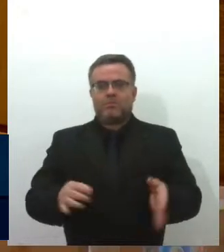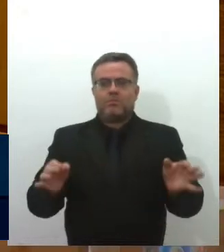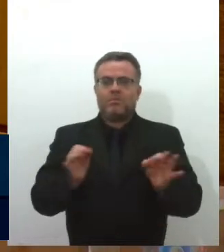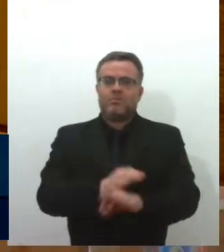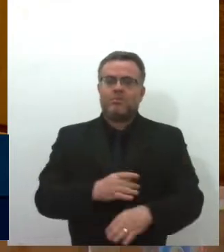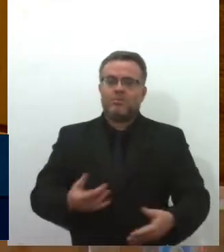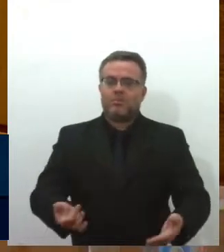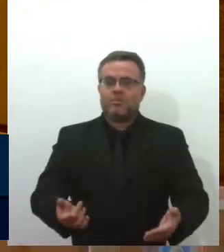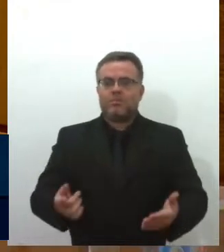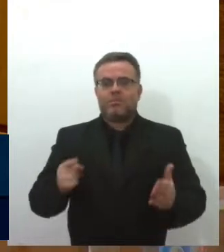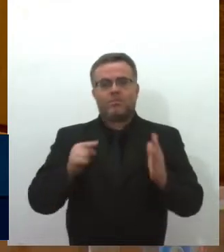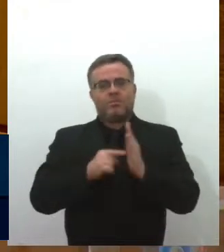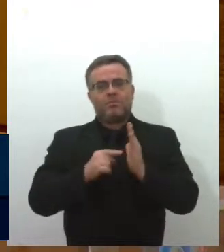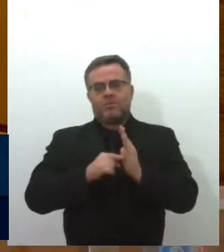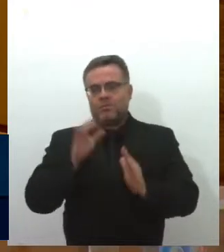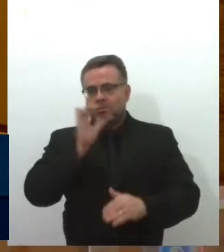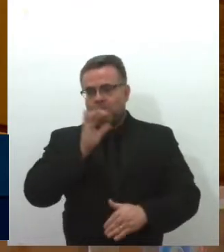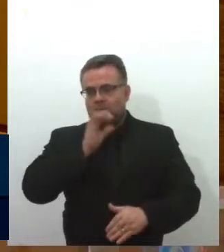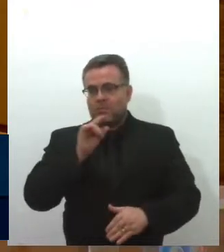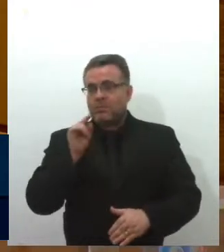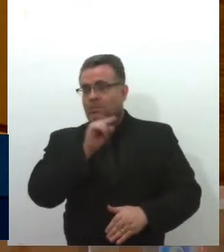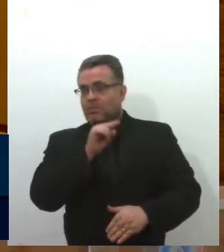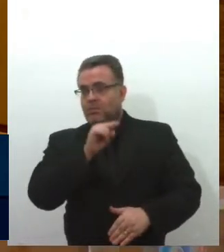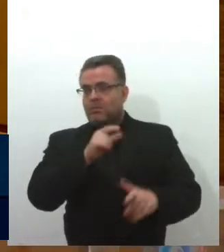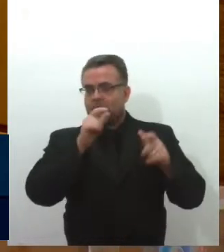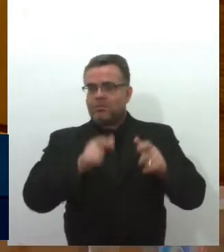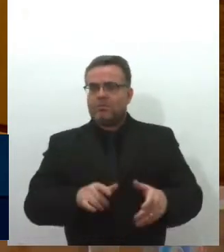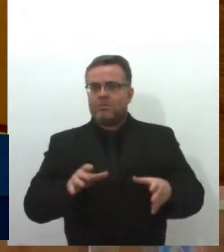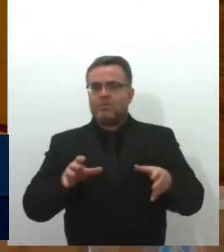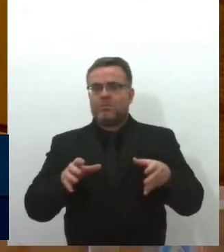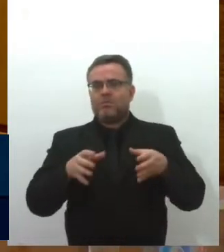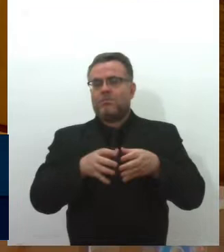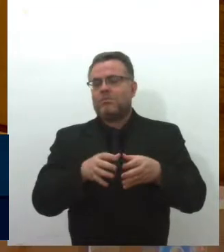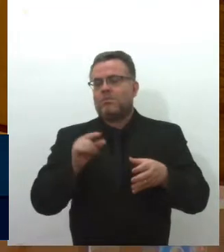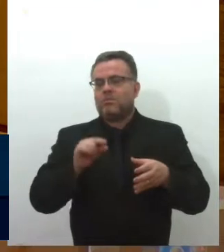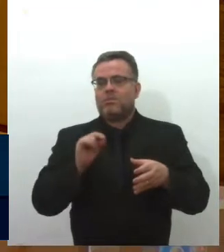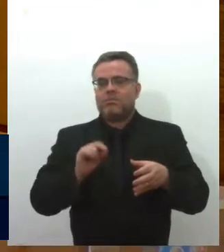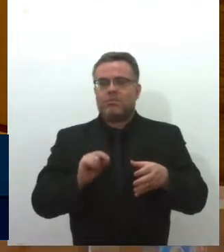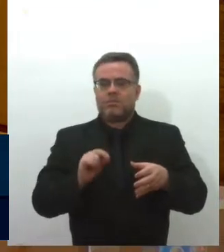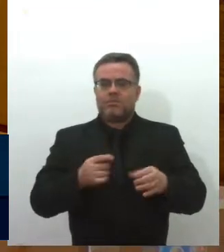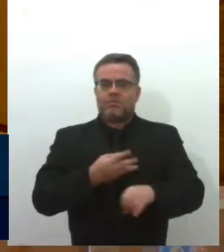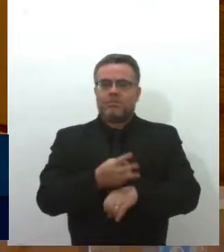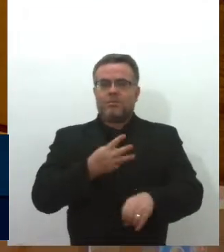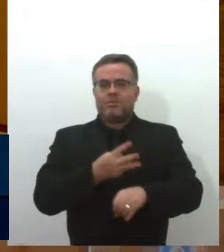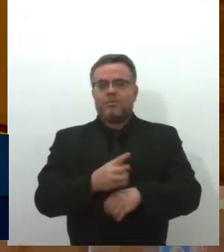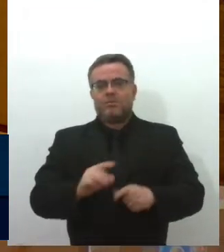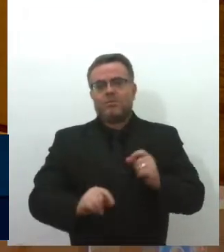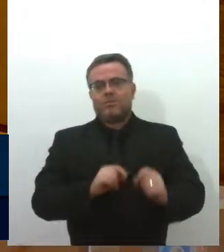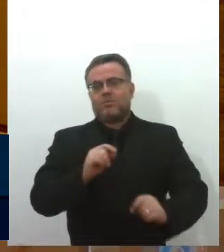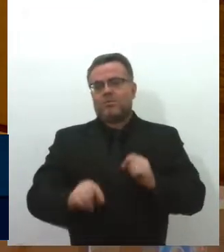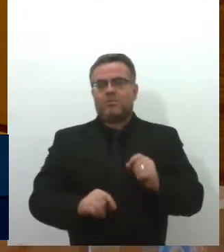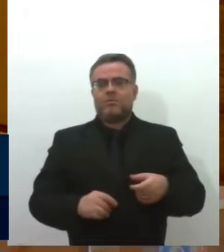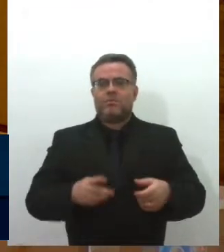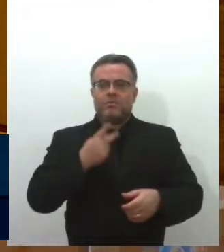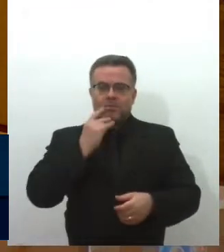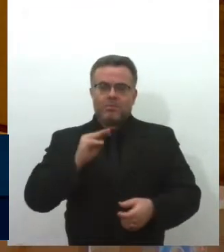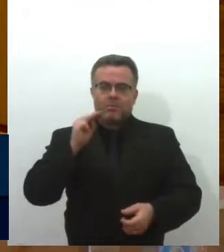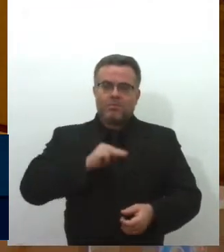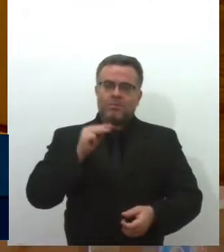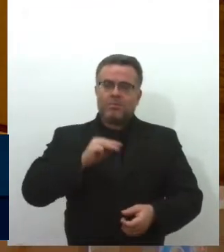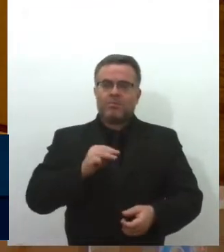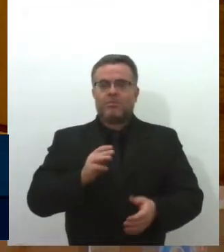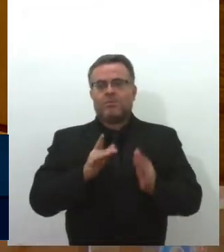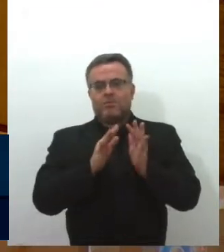indiquei de imediato a um grupo que tem de WhatsApp de pais e mães de